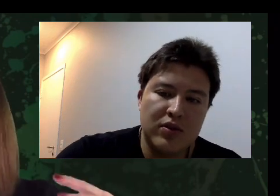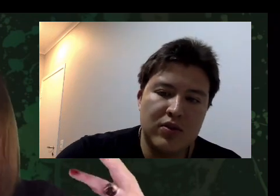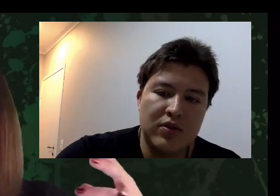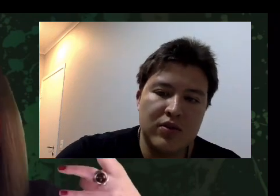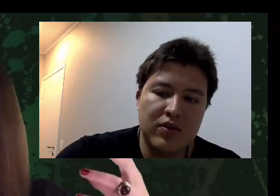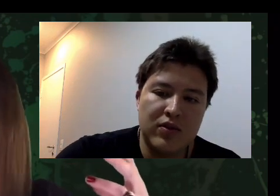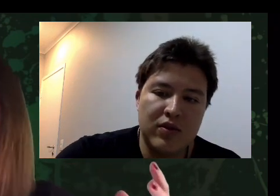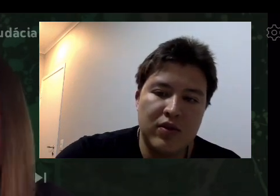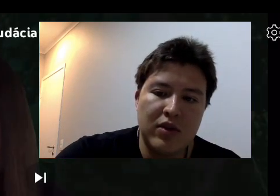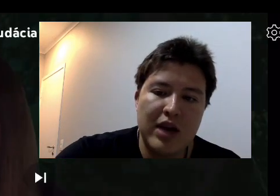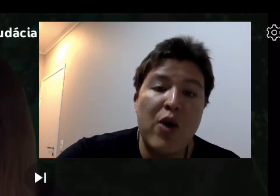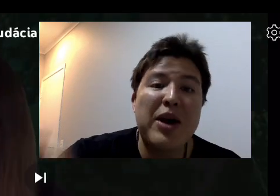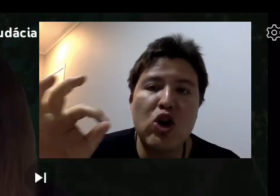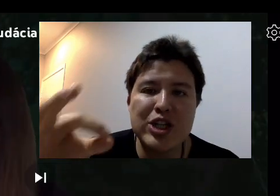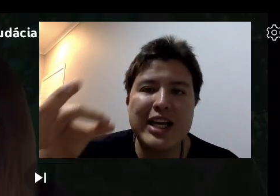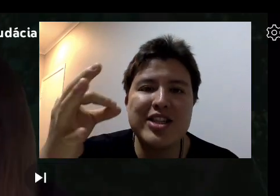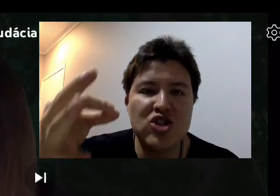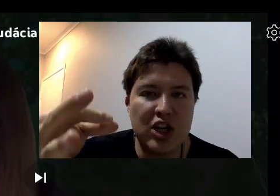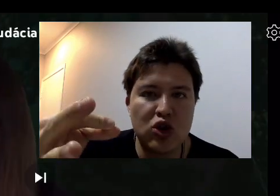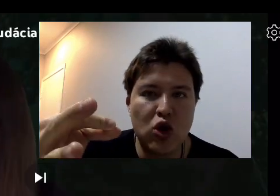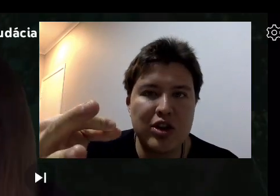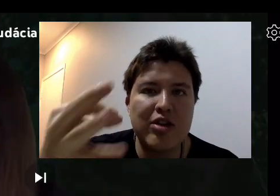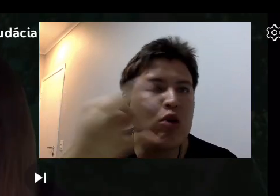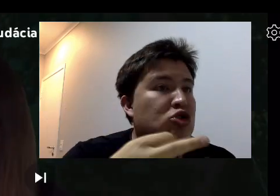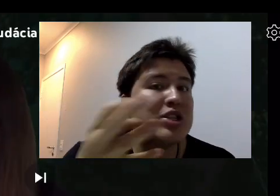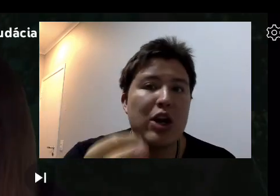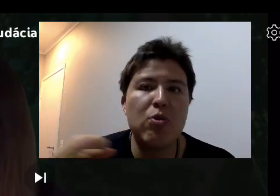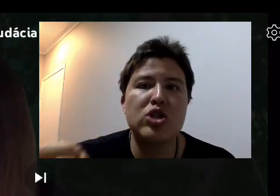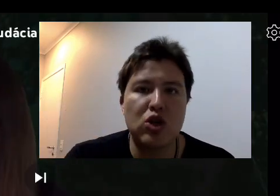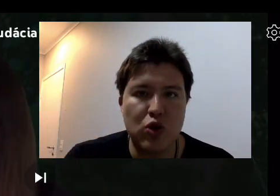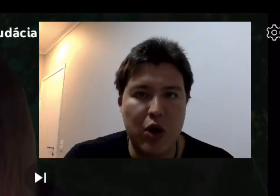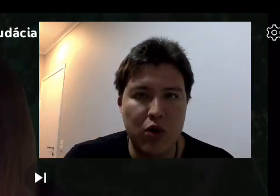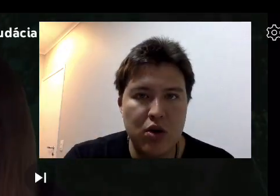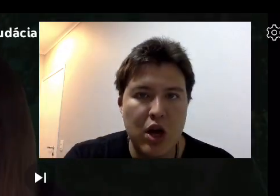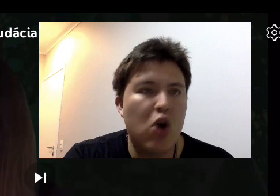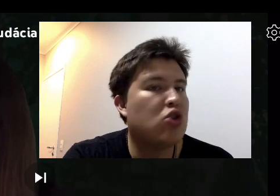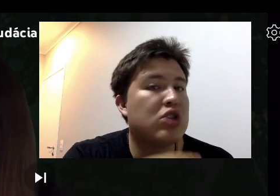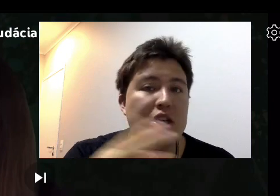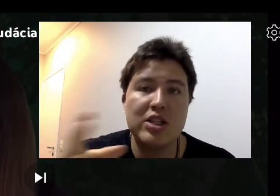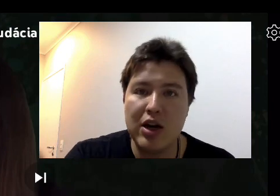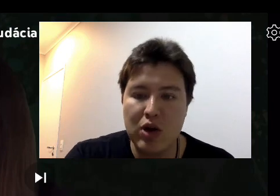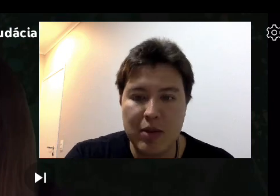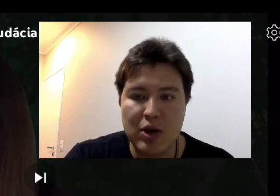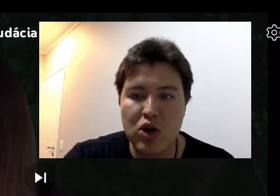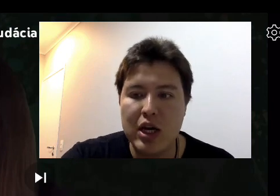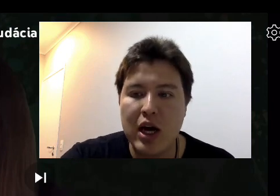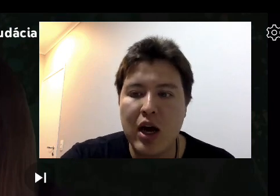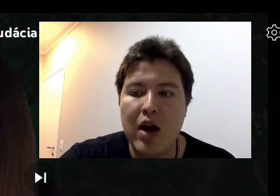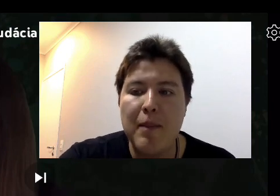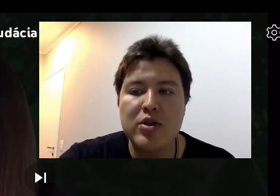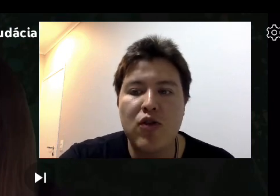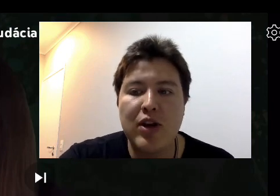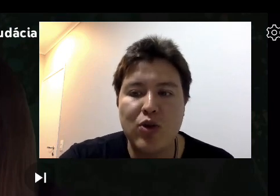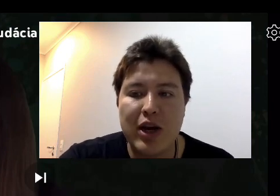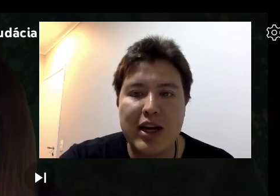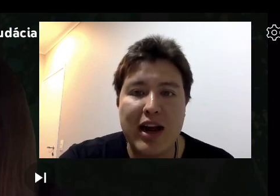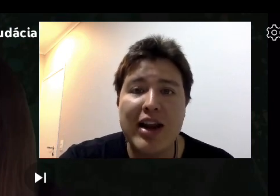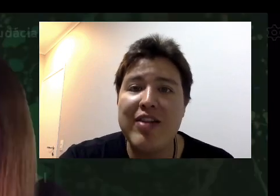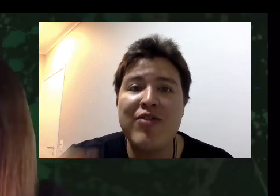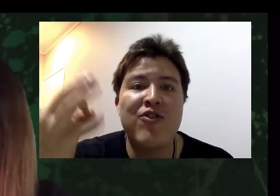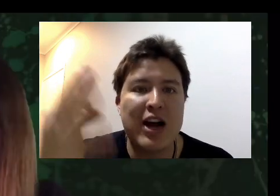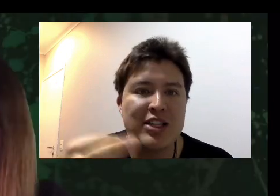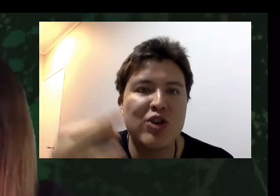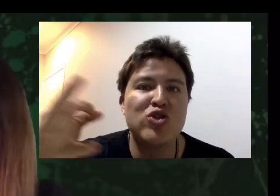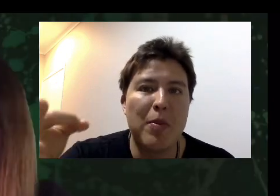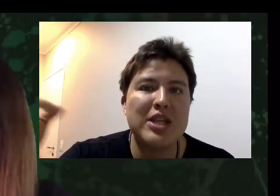explicações sobrenaturais. Pois é que este diretor, eu não sei se ele é homossexual, eu não sei se ele é uma minoria, mas o fato é que